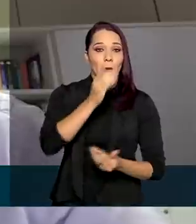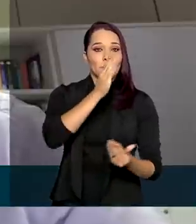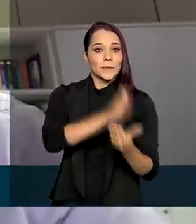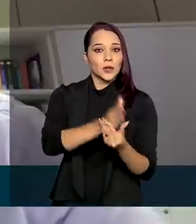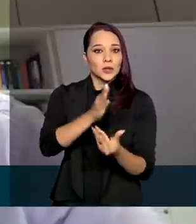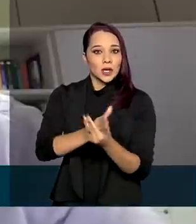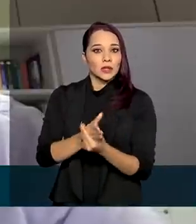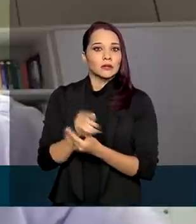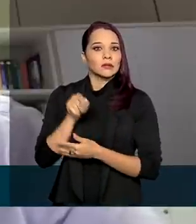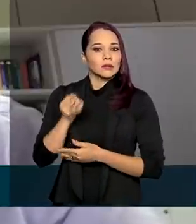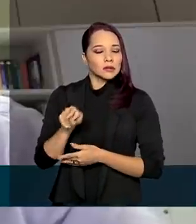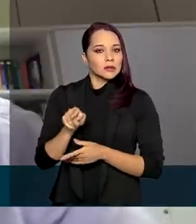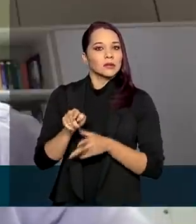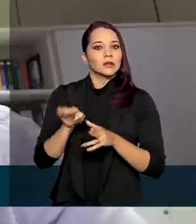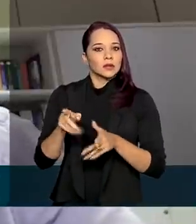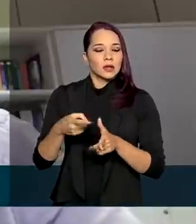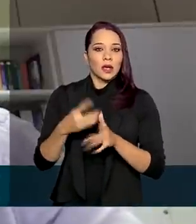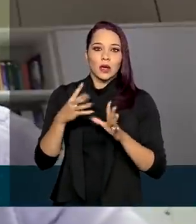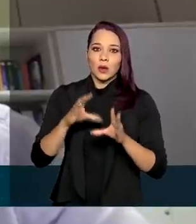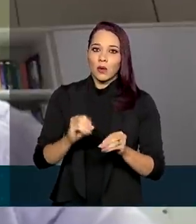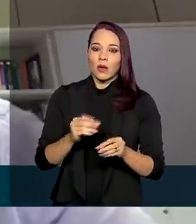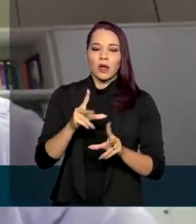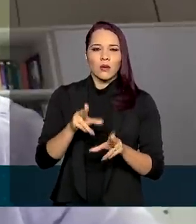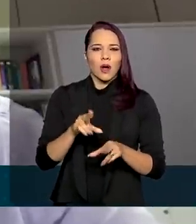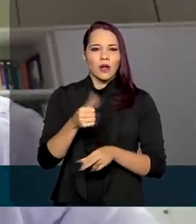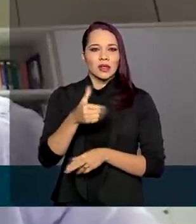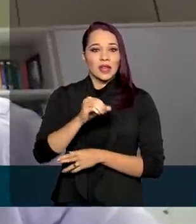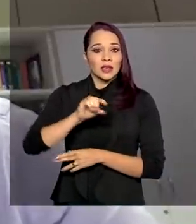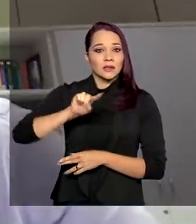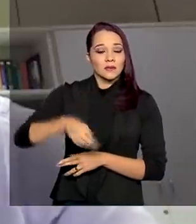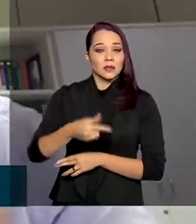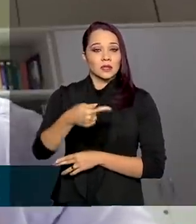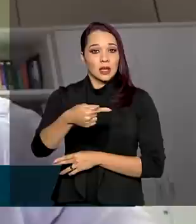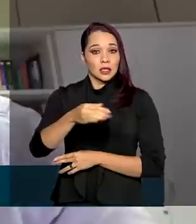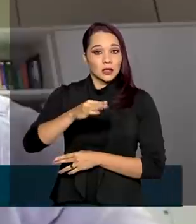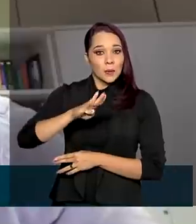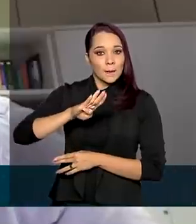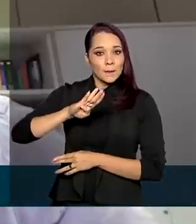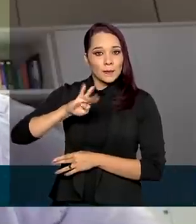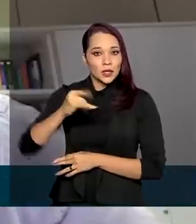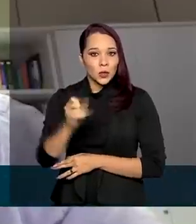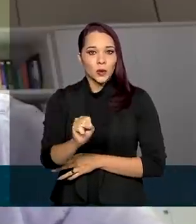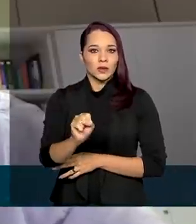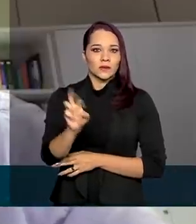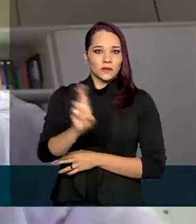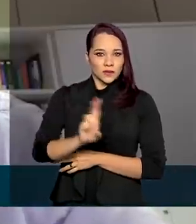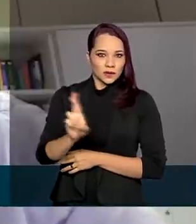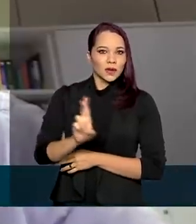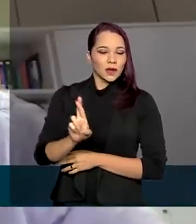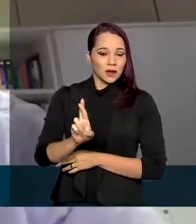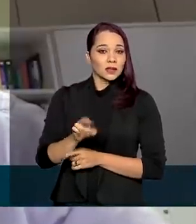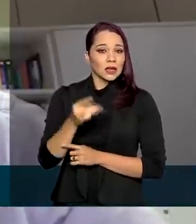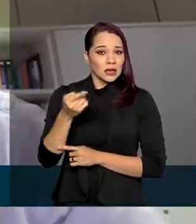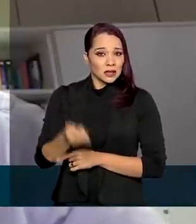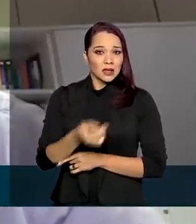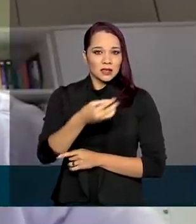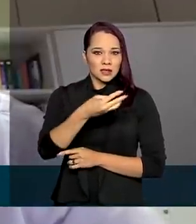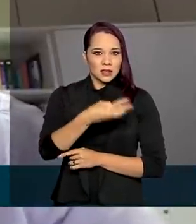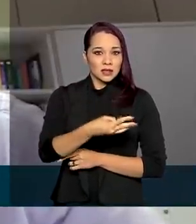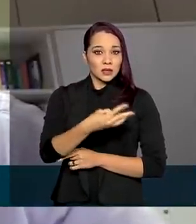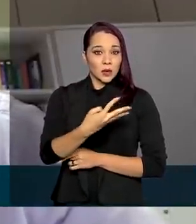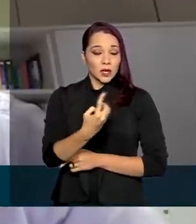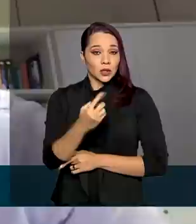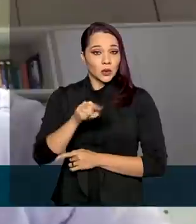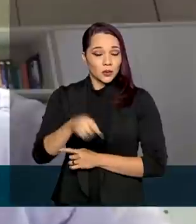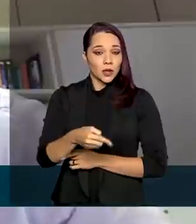nessa situação, que representa um total de 10,7 bilhões de reais. E desses 341 mil,